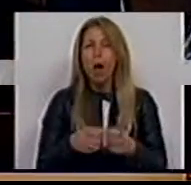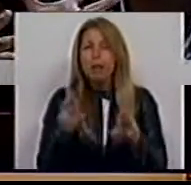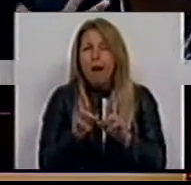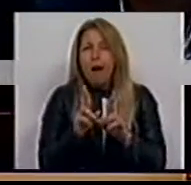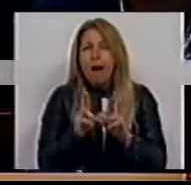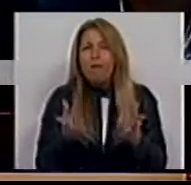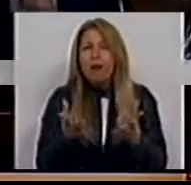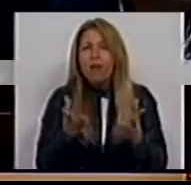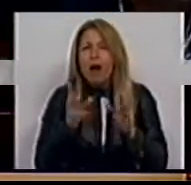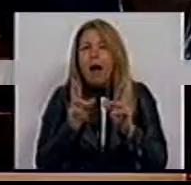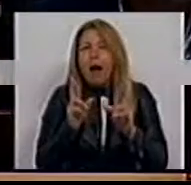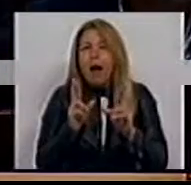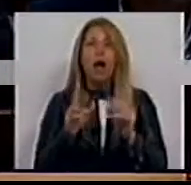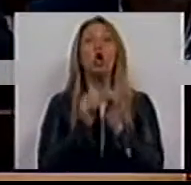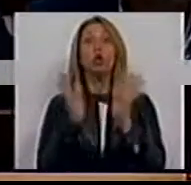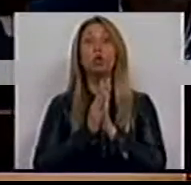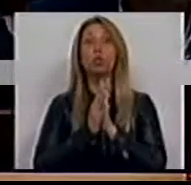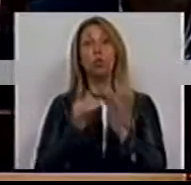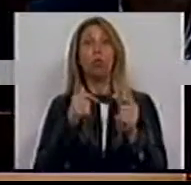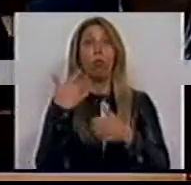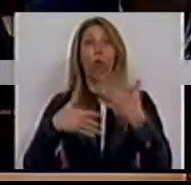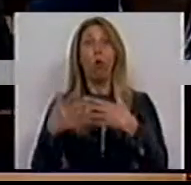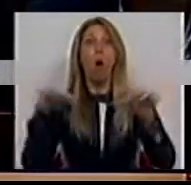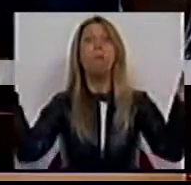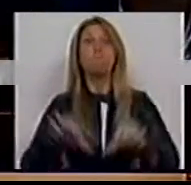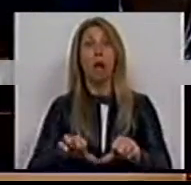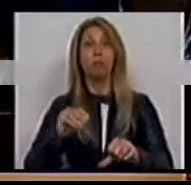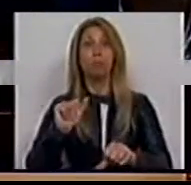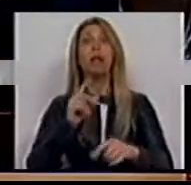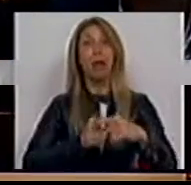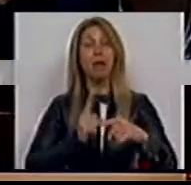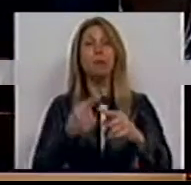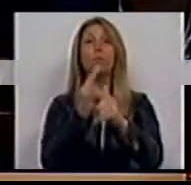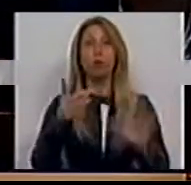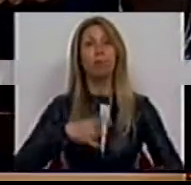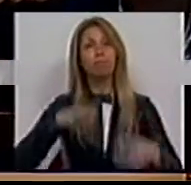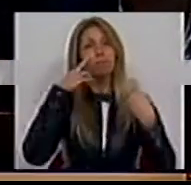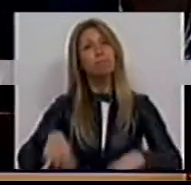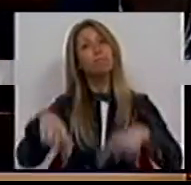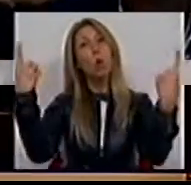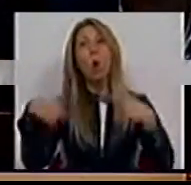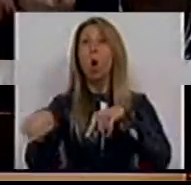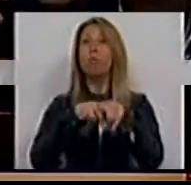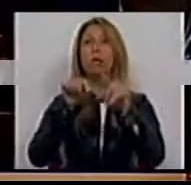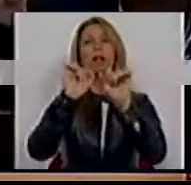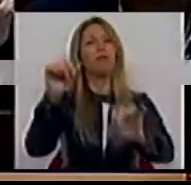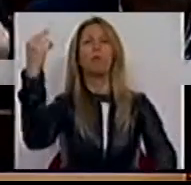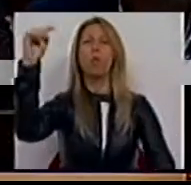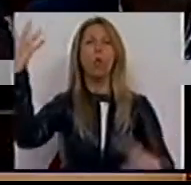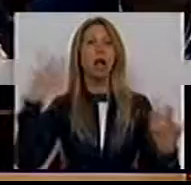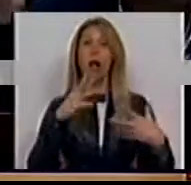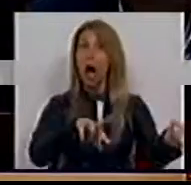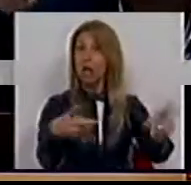mal na Grécia. Para quê, Sra. Deputada? Para mostrar que a vossa política é única e não existe